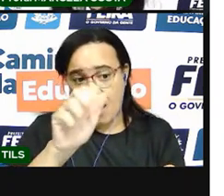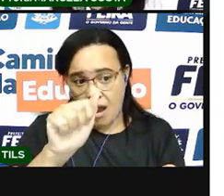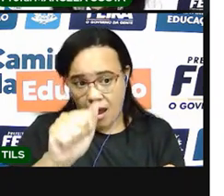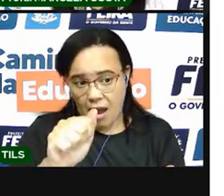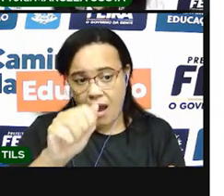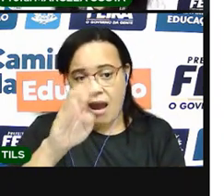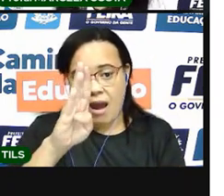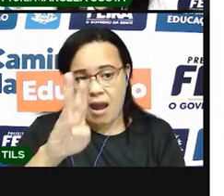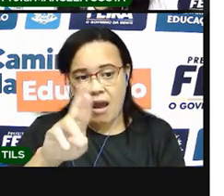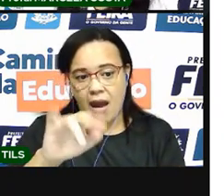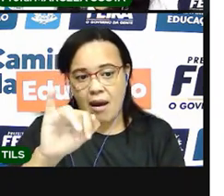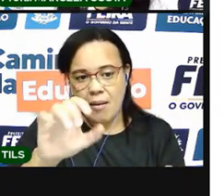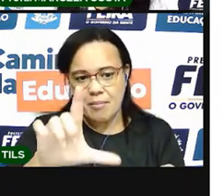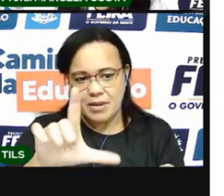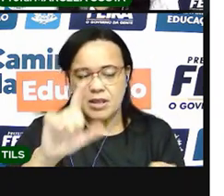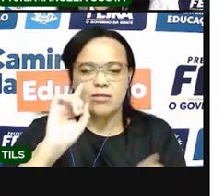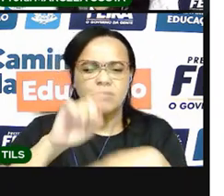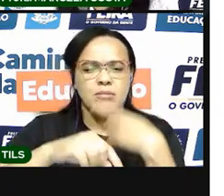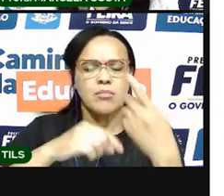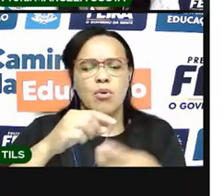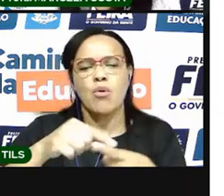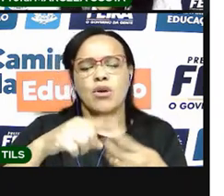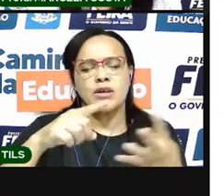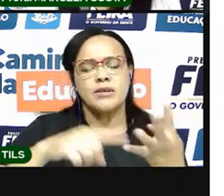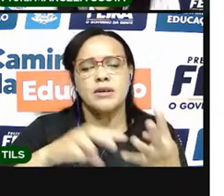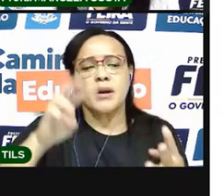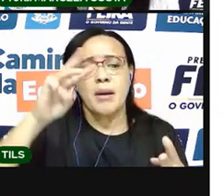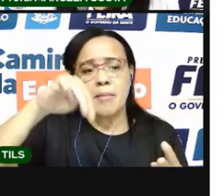mês de maio. Junho.